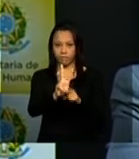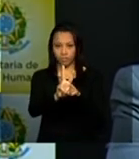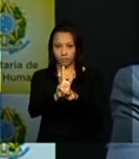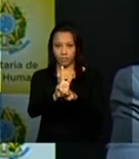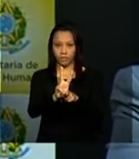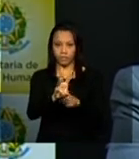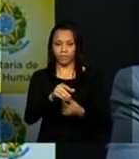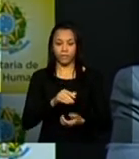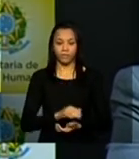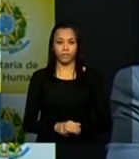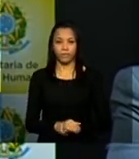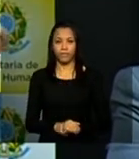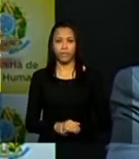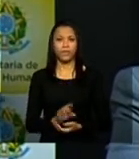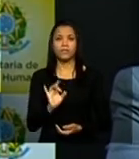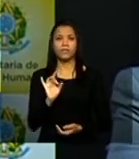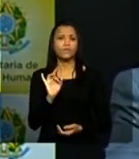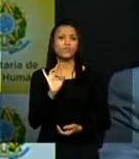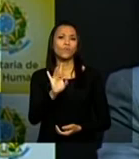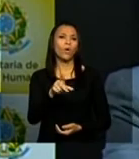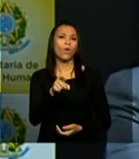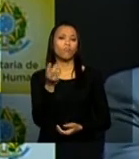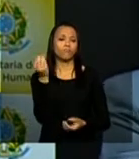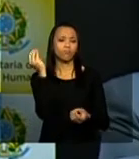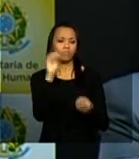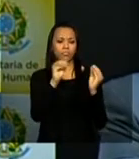não só pelo que ele conta